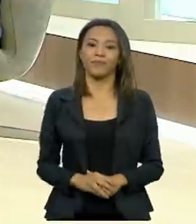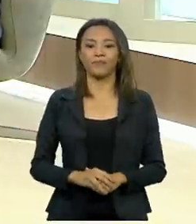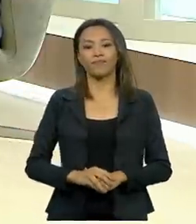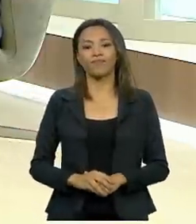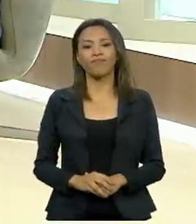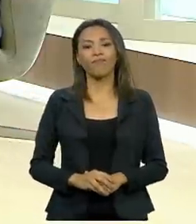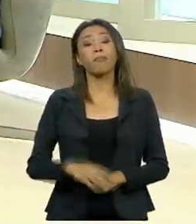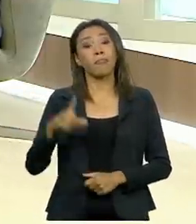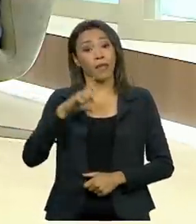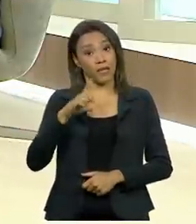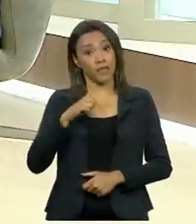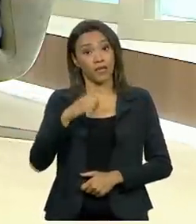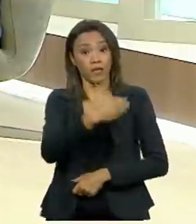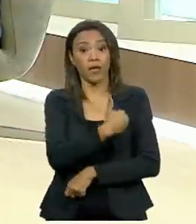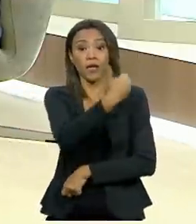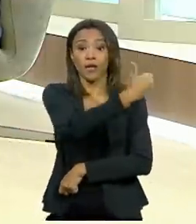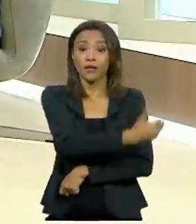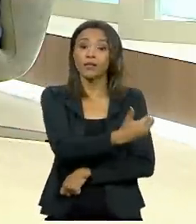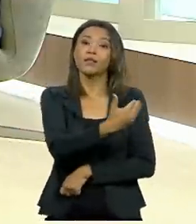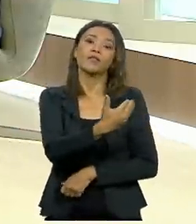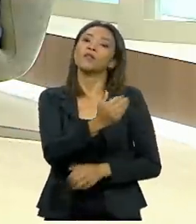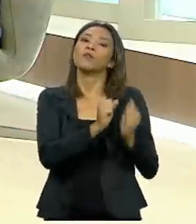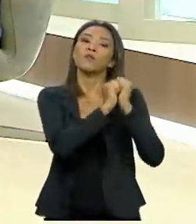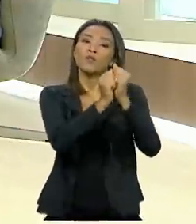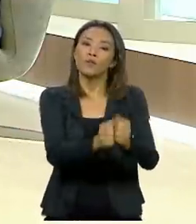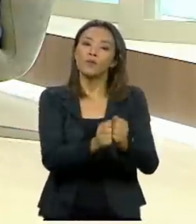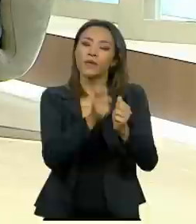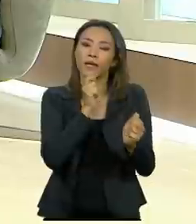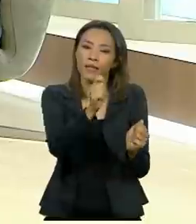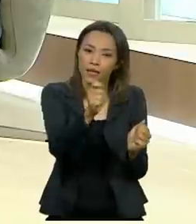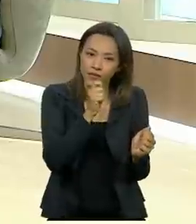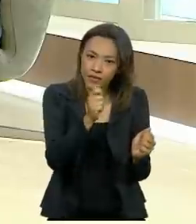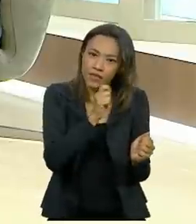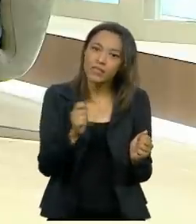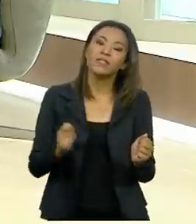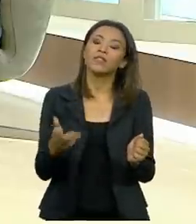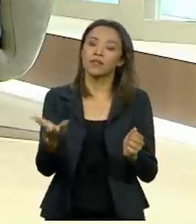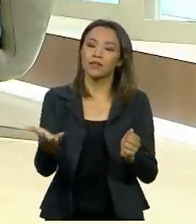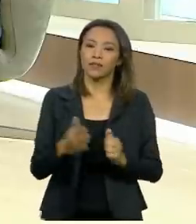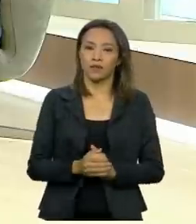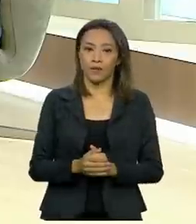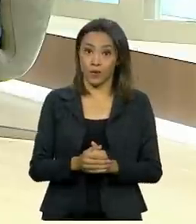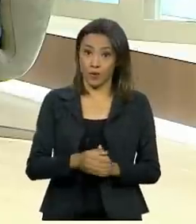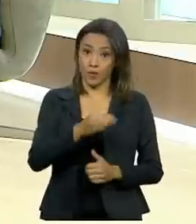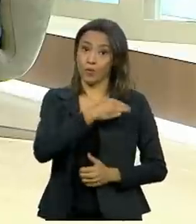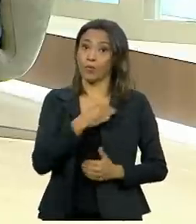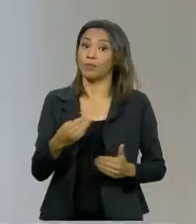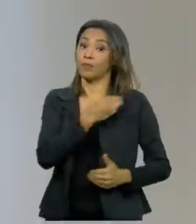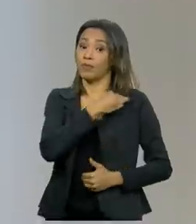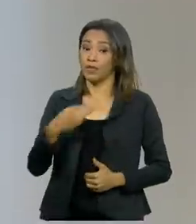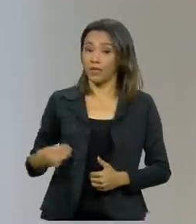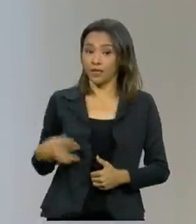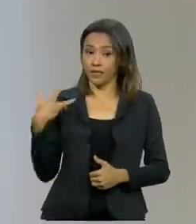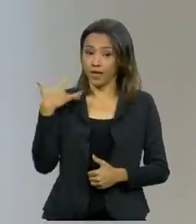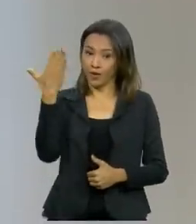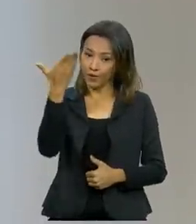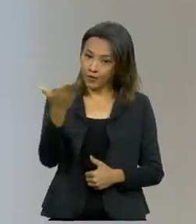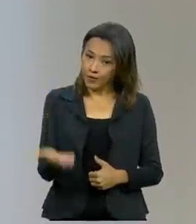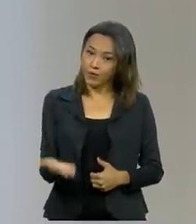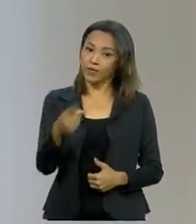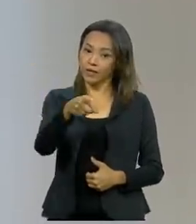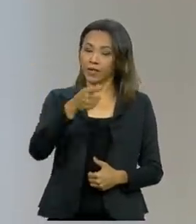E quem também me acompanha nessa entrevista com o Ministro da Saúde, Marcelo Queiroga, é Catiúcia Neri,